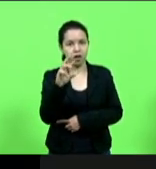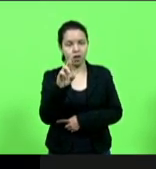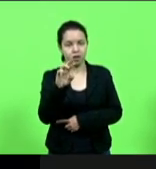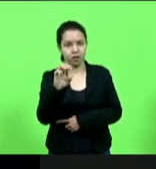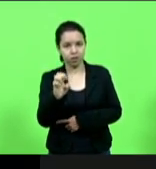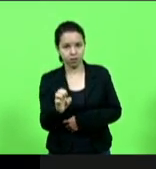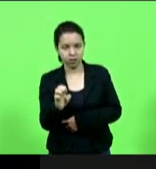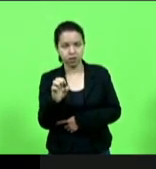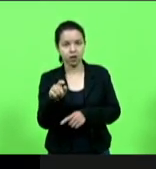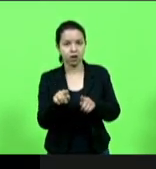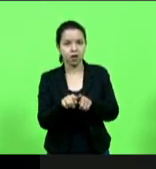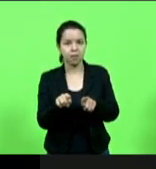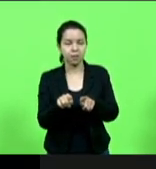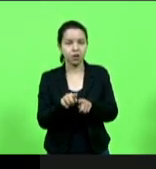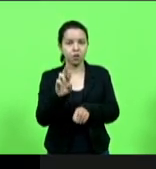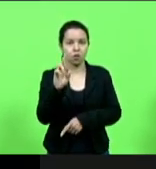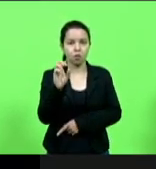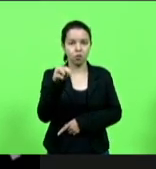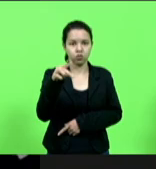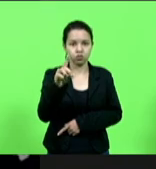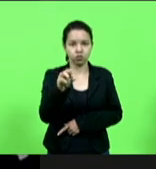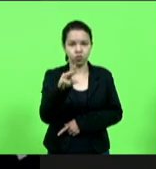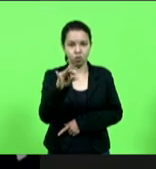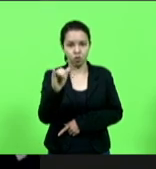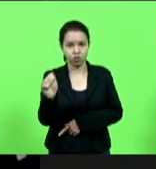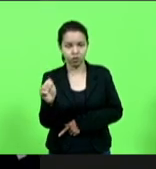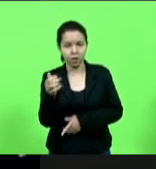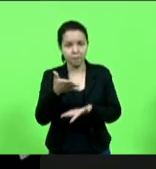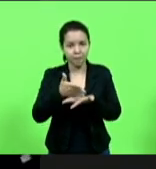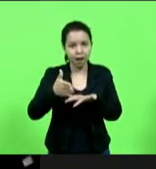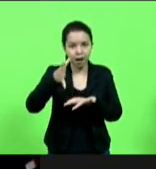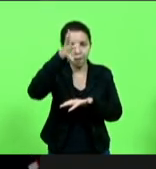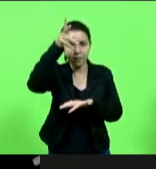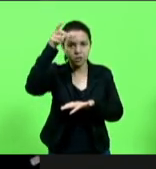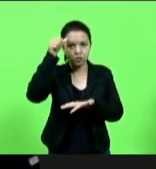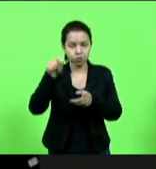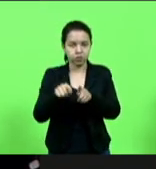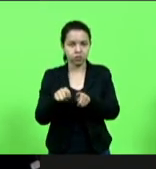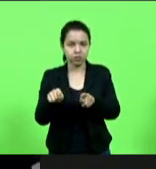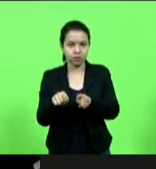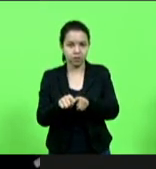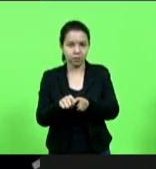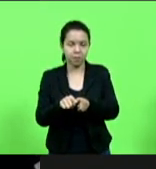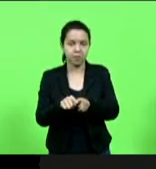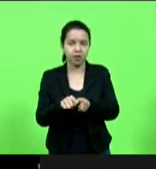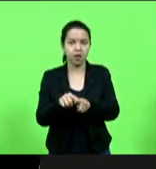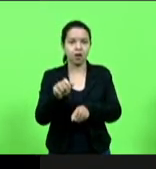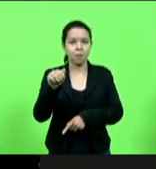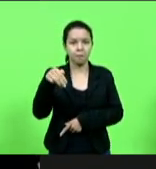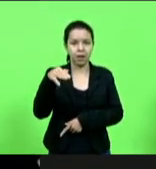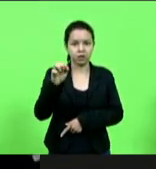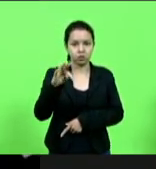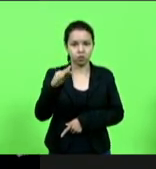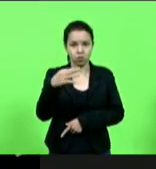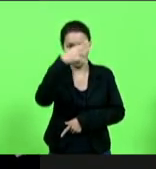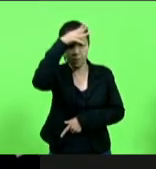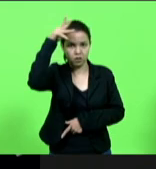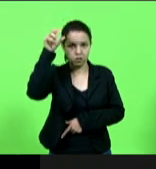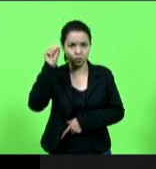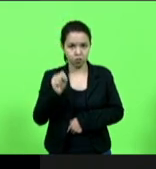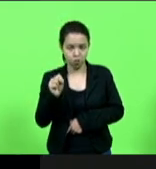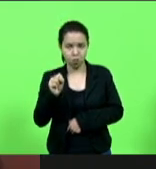da Amazonas e do Mato Grosso área livre de febre aftosa sem vacina